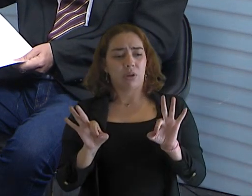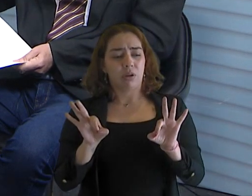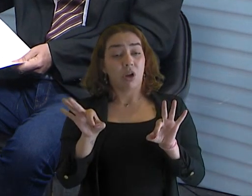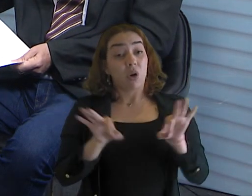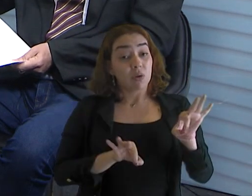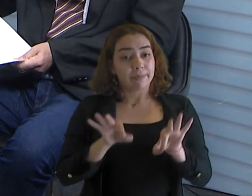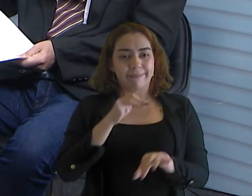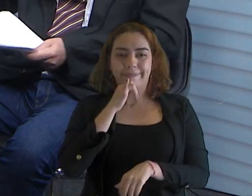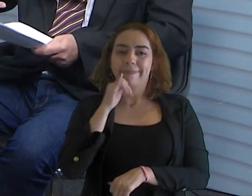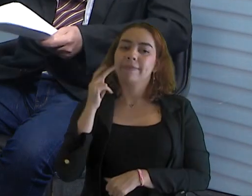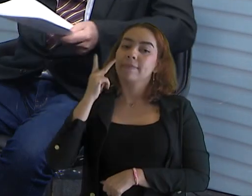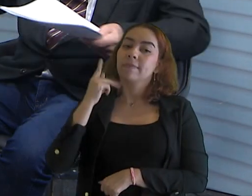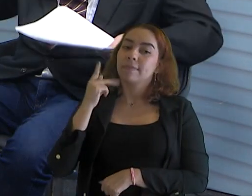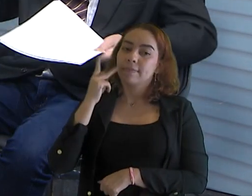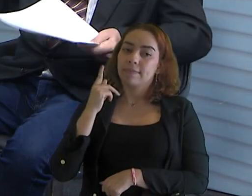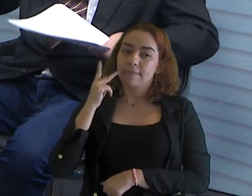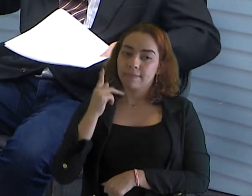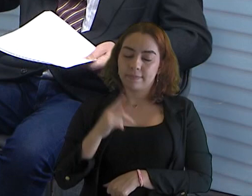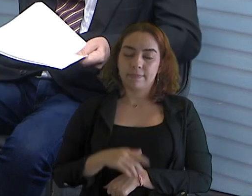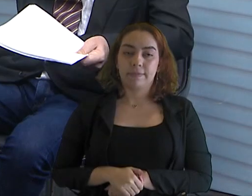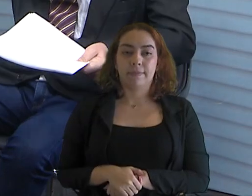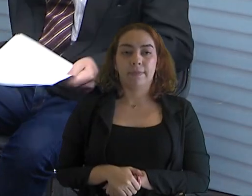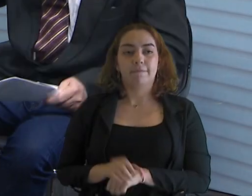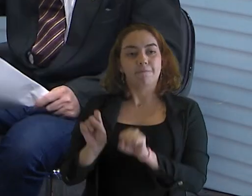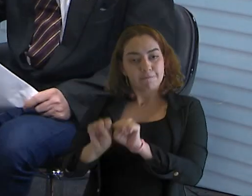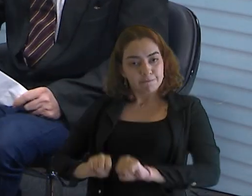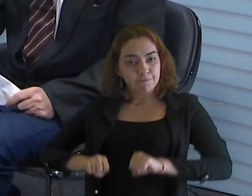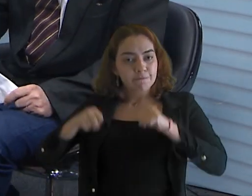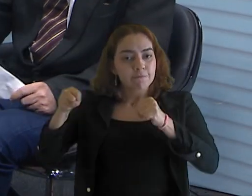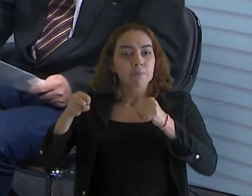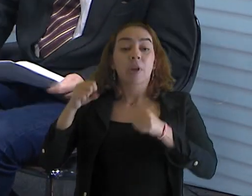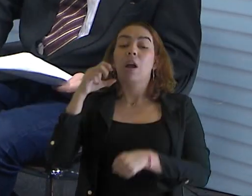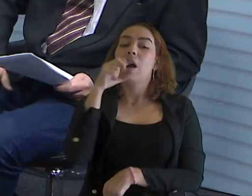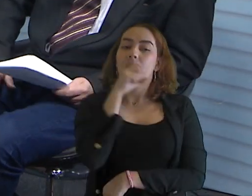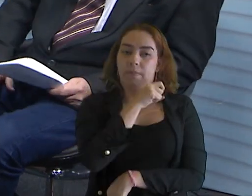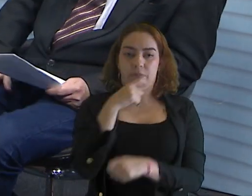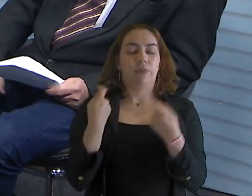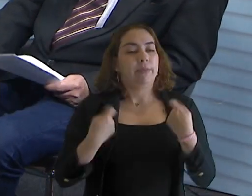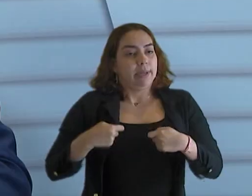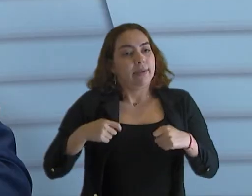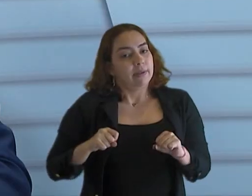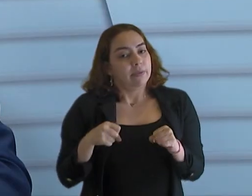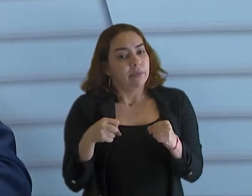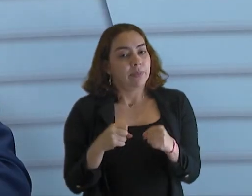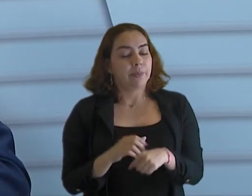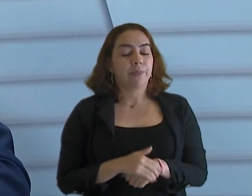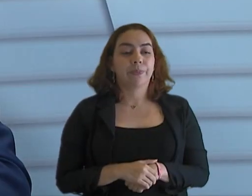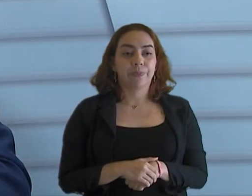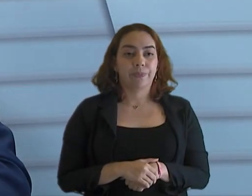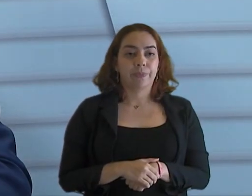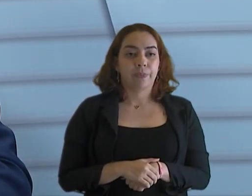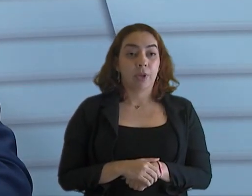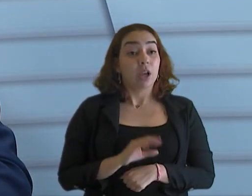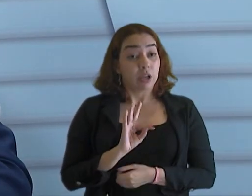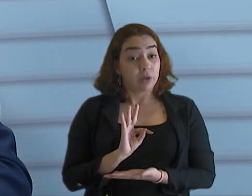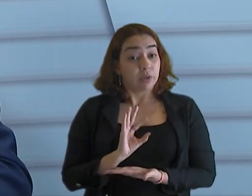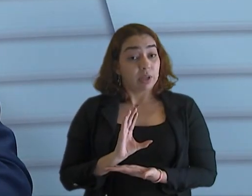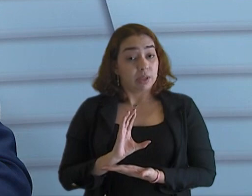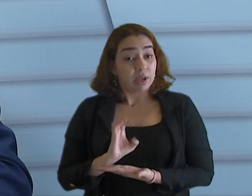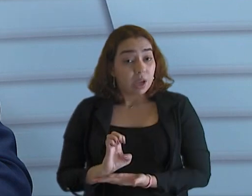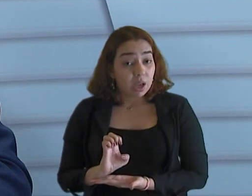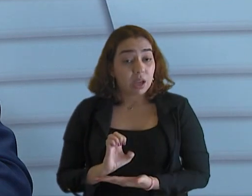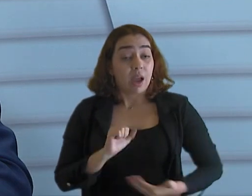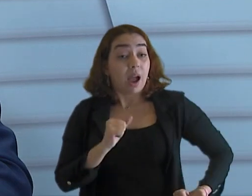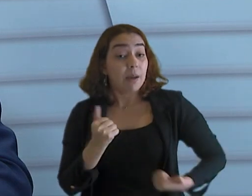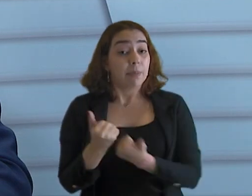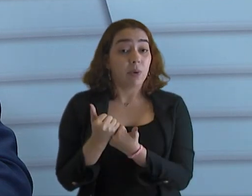Um é Fortaleza, porque isso é preciso correr com isso. É preciso correr com isso. E o tribunal está também para apoiar isso, do ponto de vista